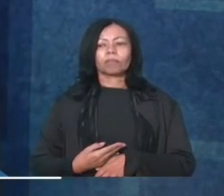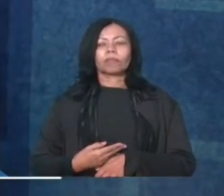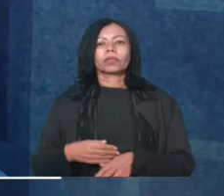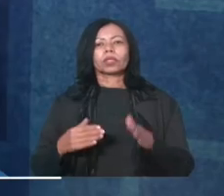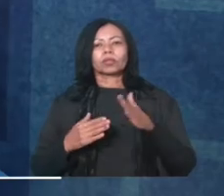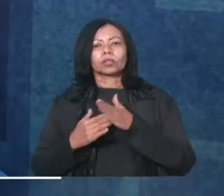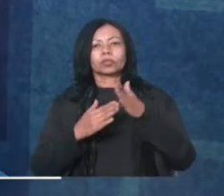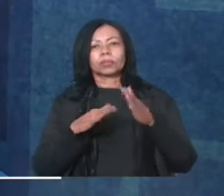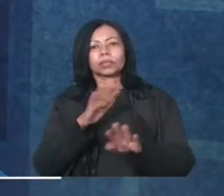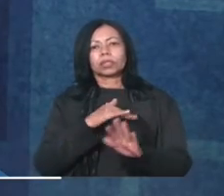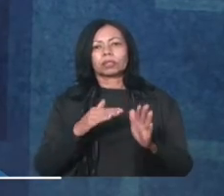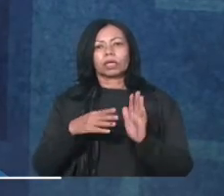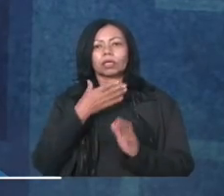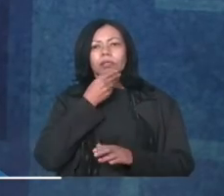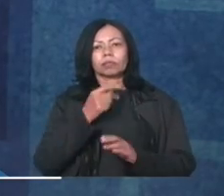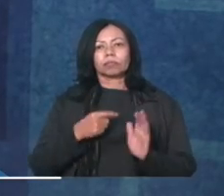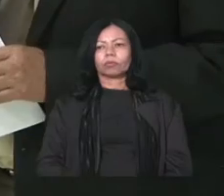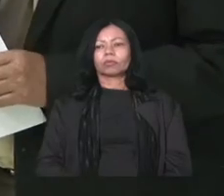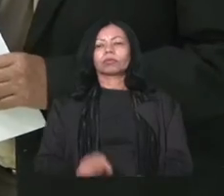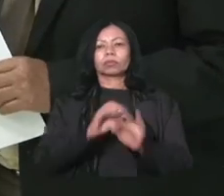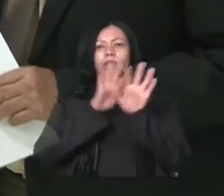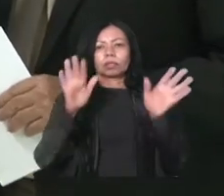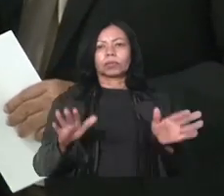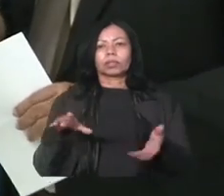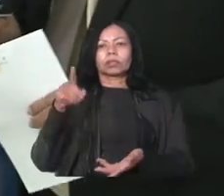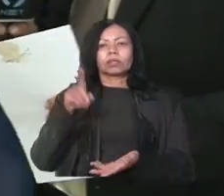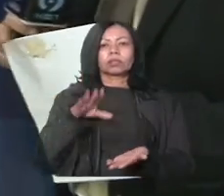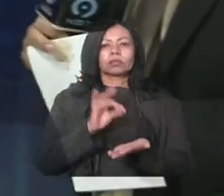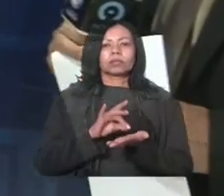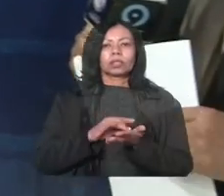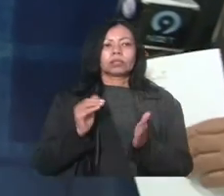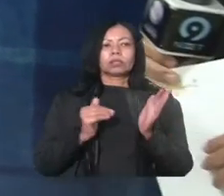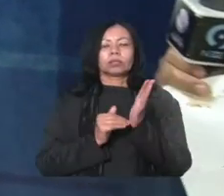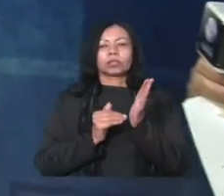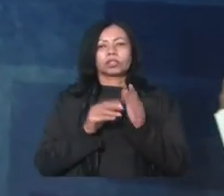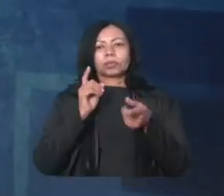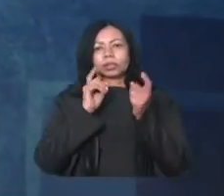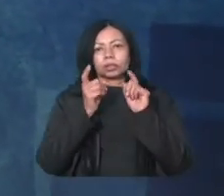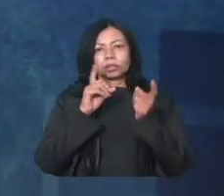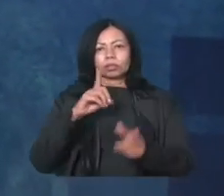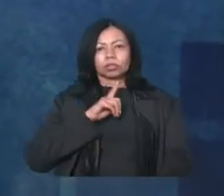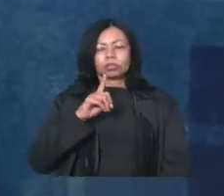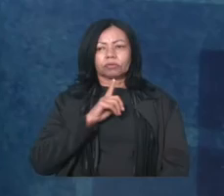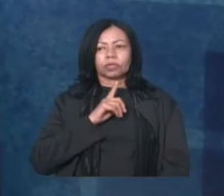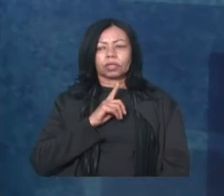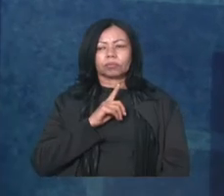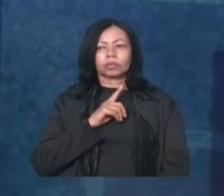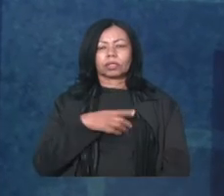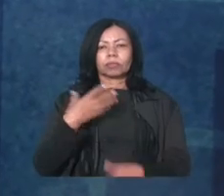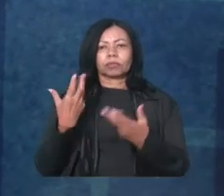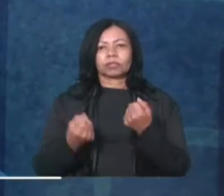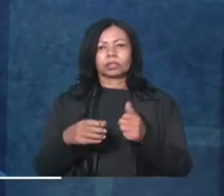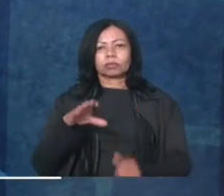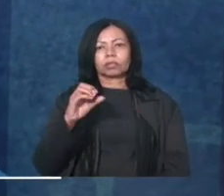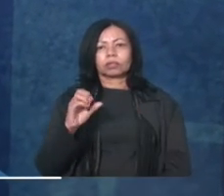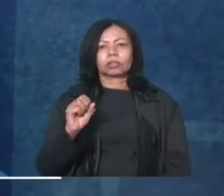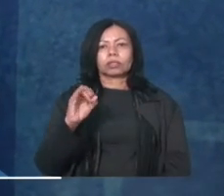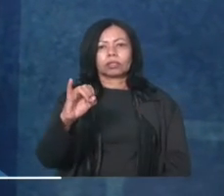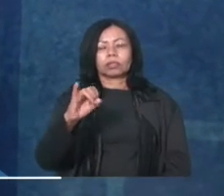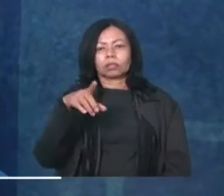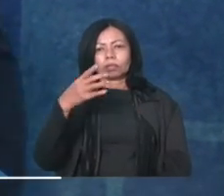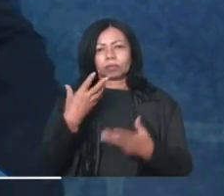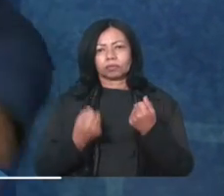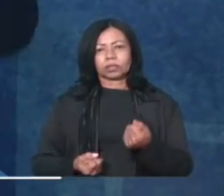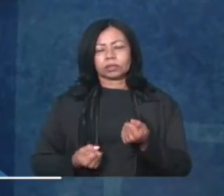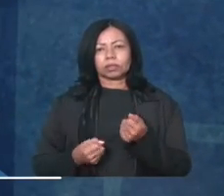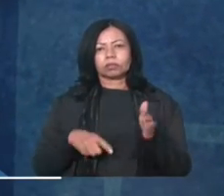República, até que o prefeito apresente um projeto de lei. Aqui, na verdade, aí na última sessão, a gente tivemos aí a aprovação da CEIC, a Comissão Especial de